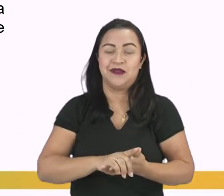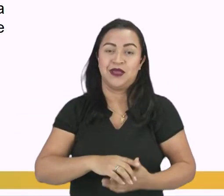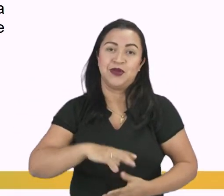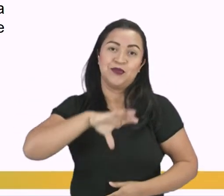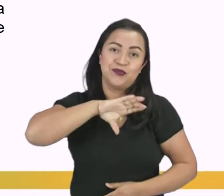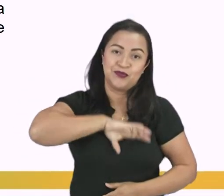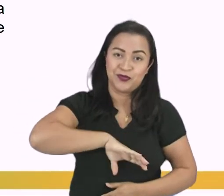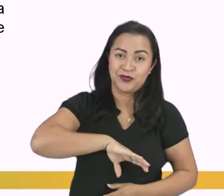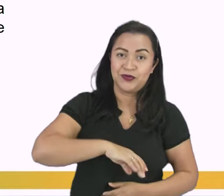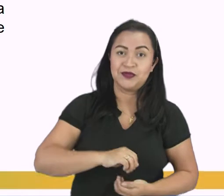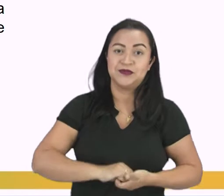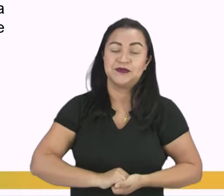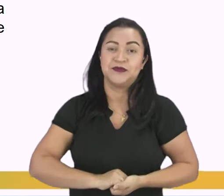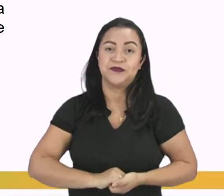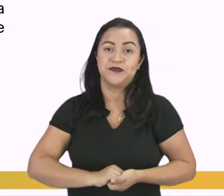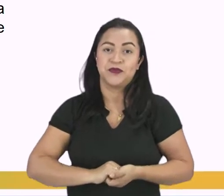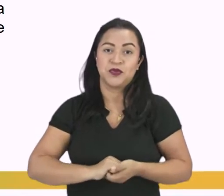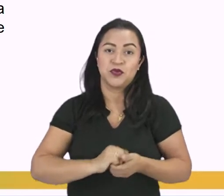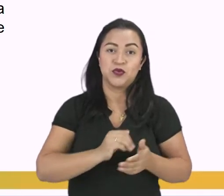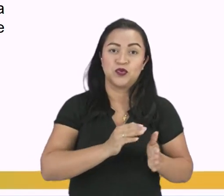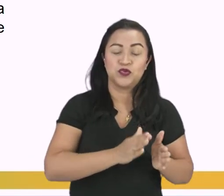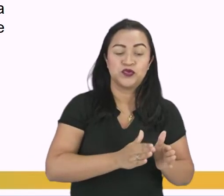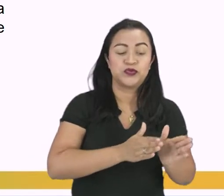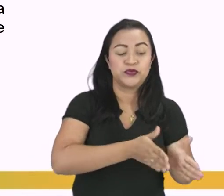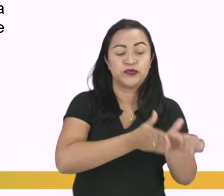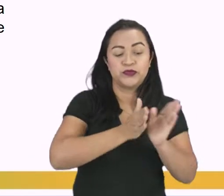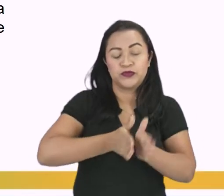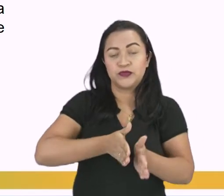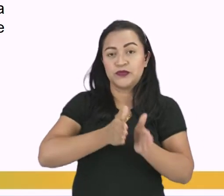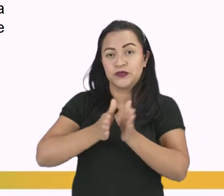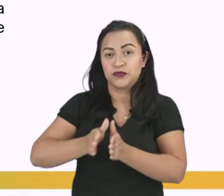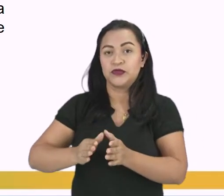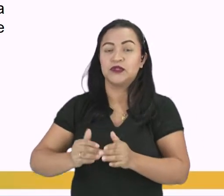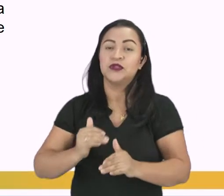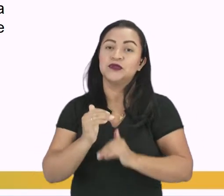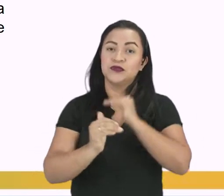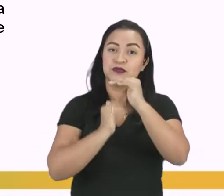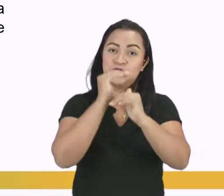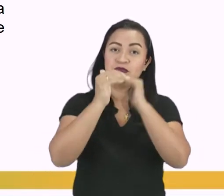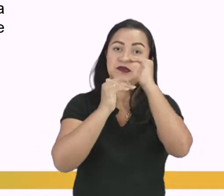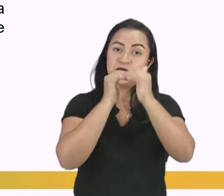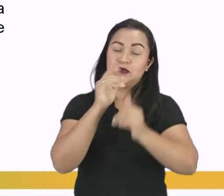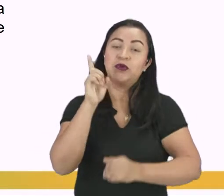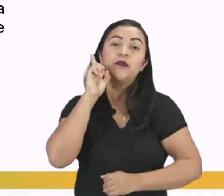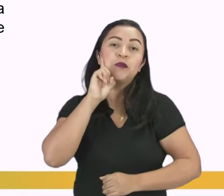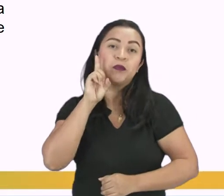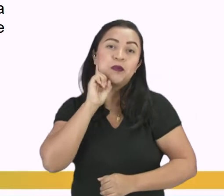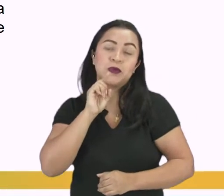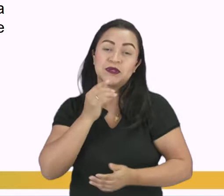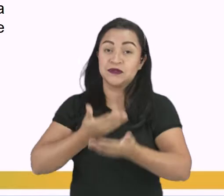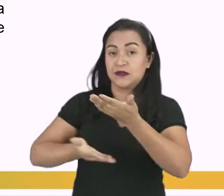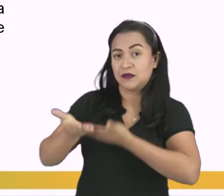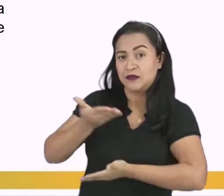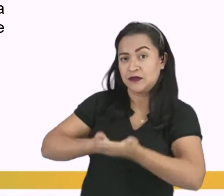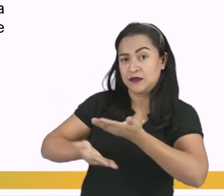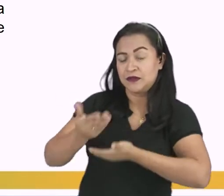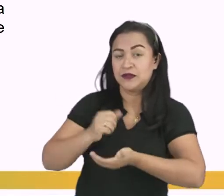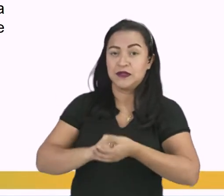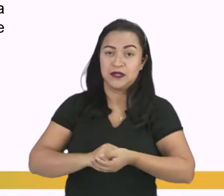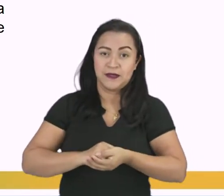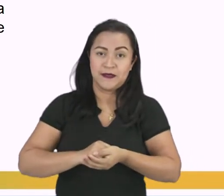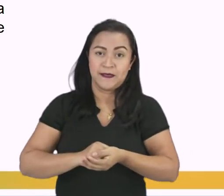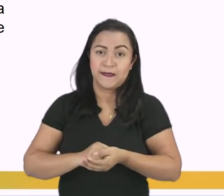processos de formação na América Latina e Anglo-Saxônica está relacionada ao processo de